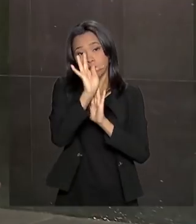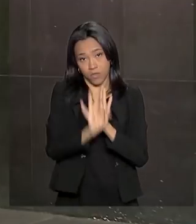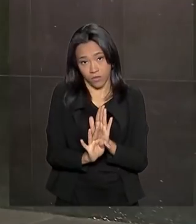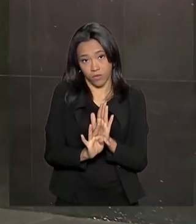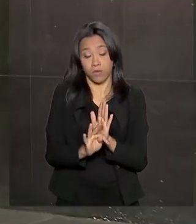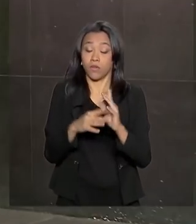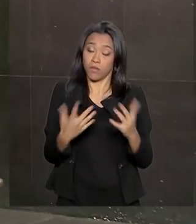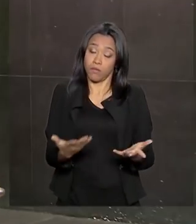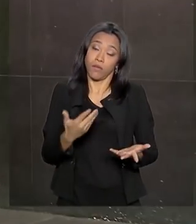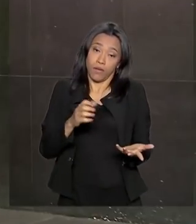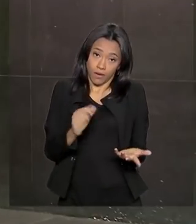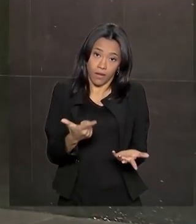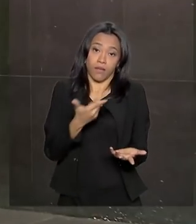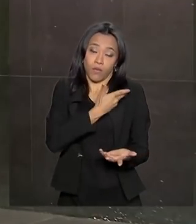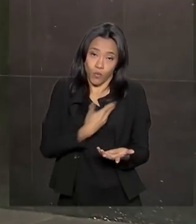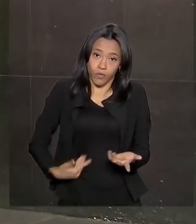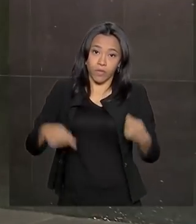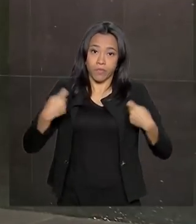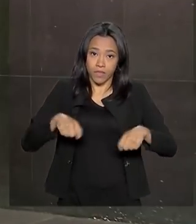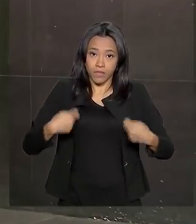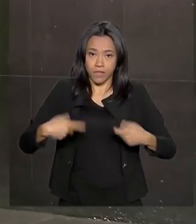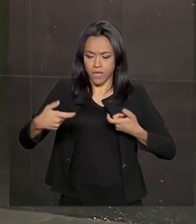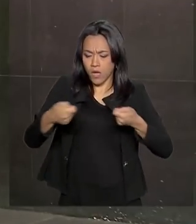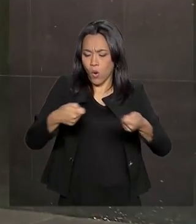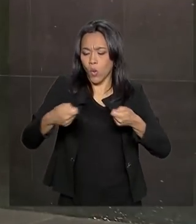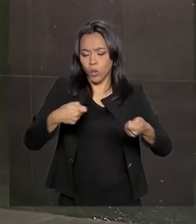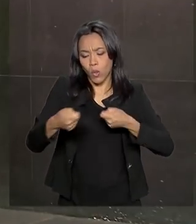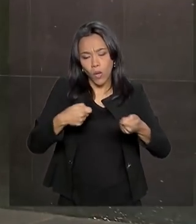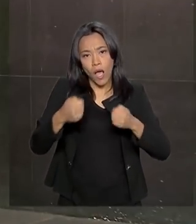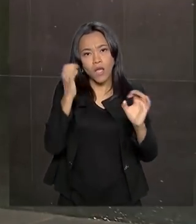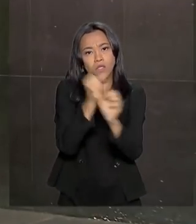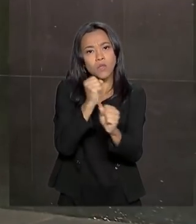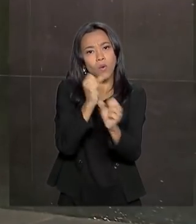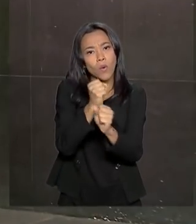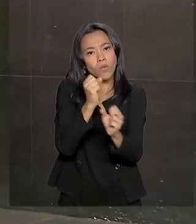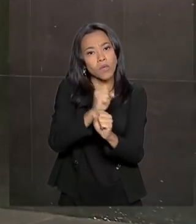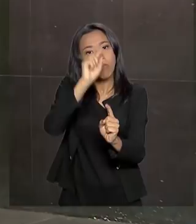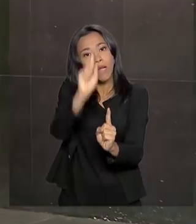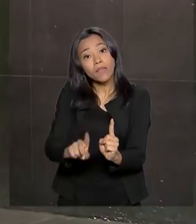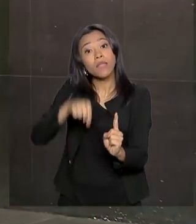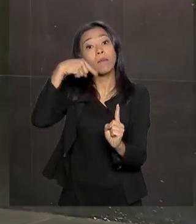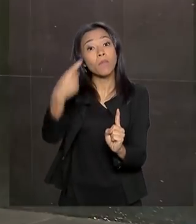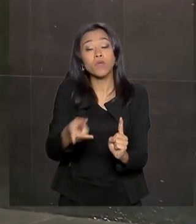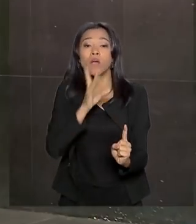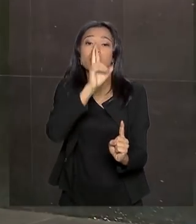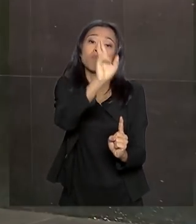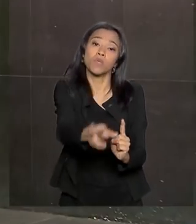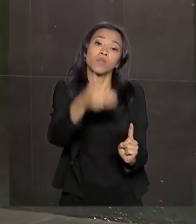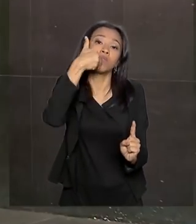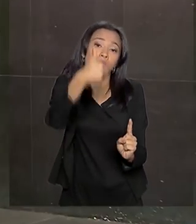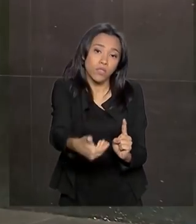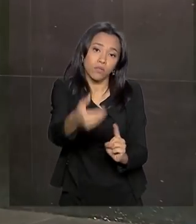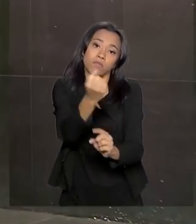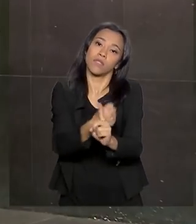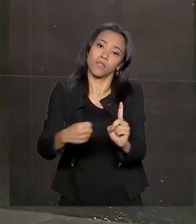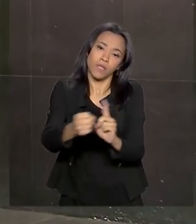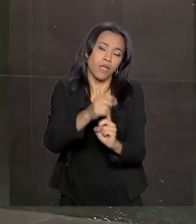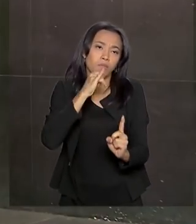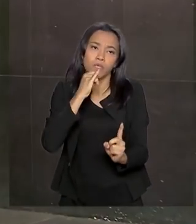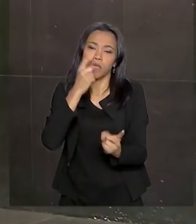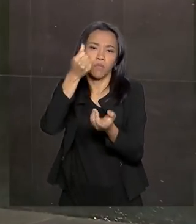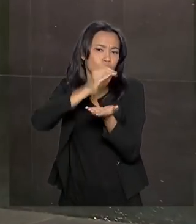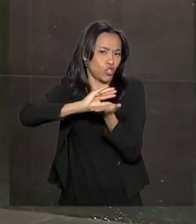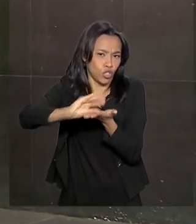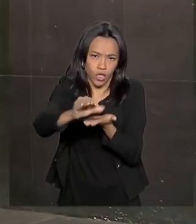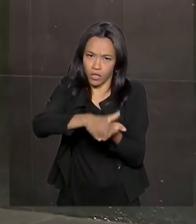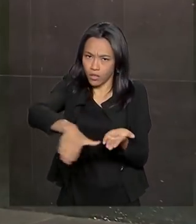que o governo reequilibre as contas públicas como o primeiro passo para só em seguida atender reivindicações da sociedade como mais investimentos em